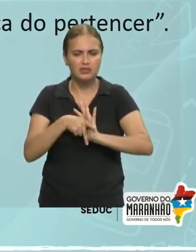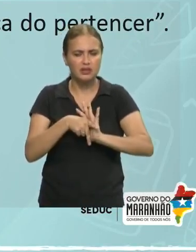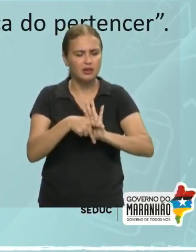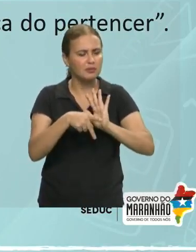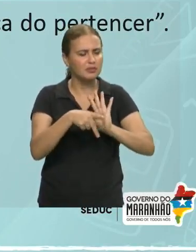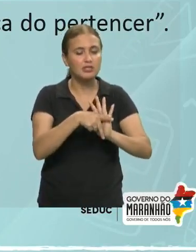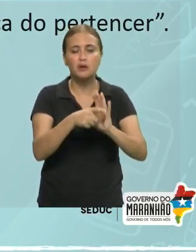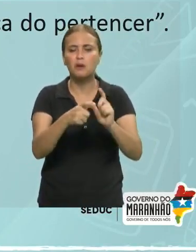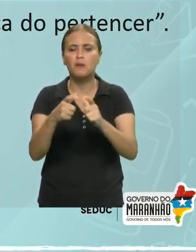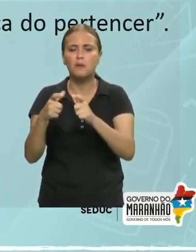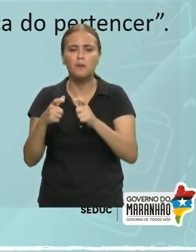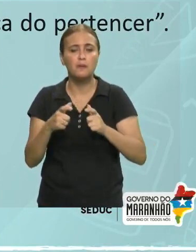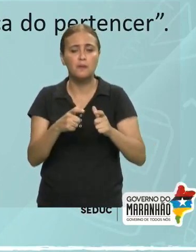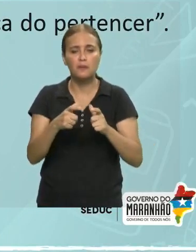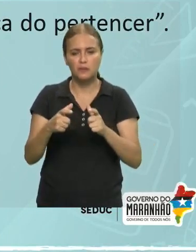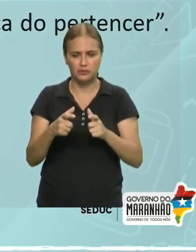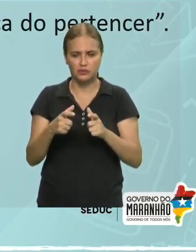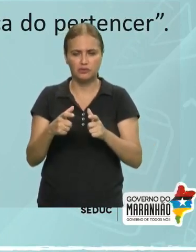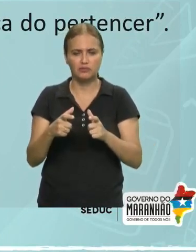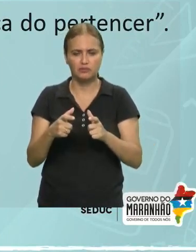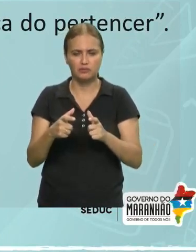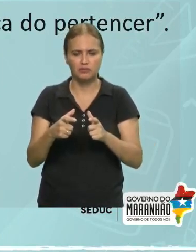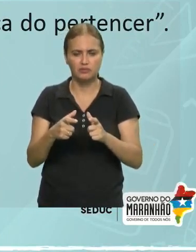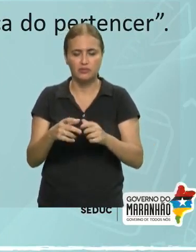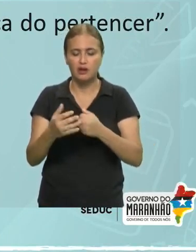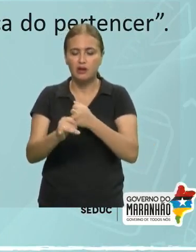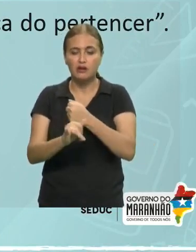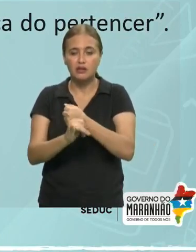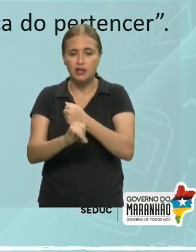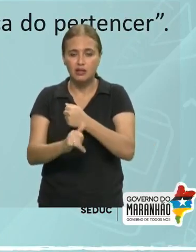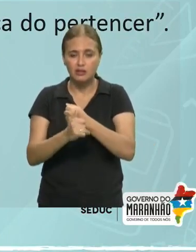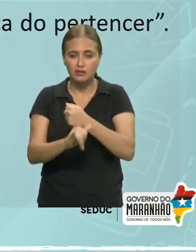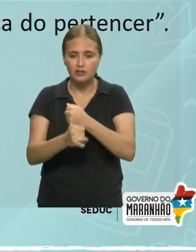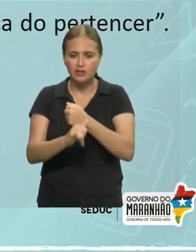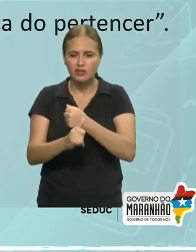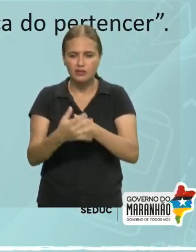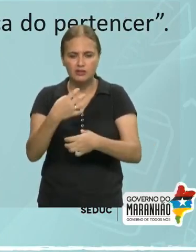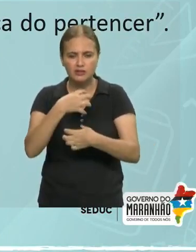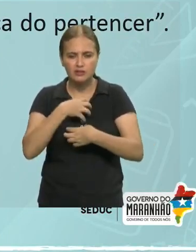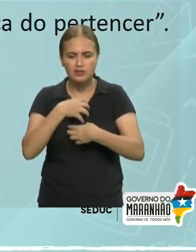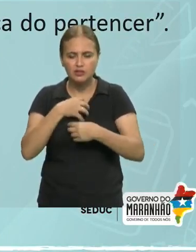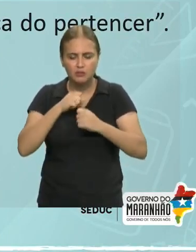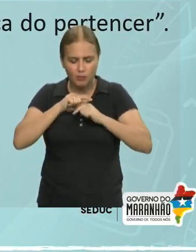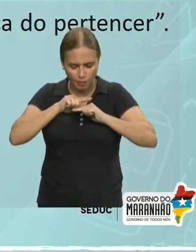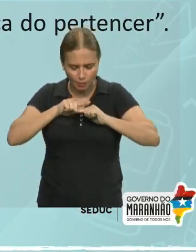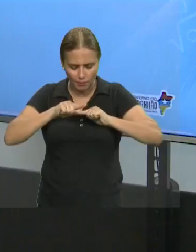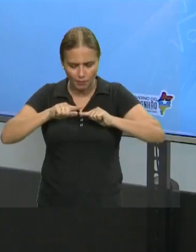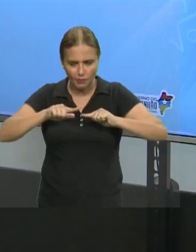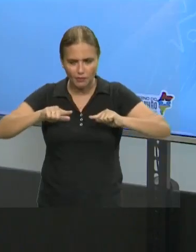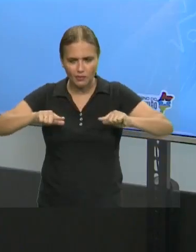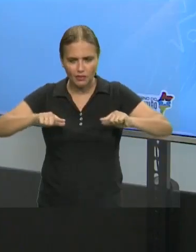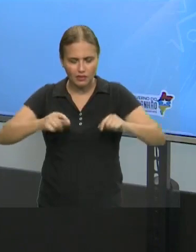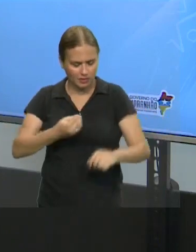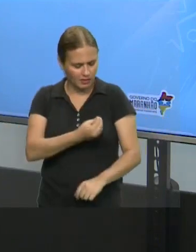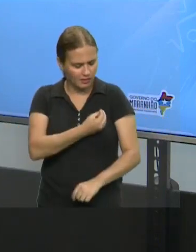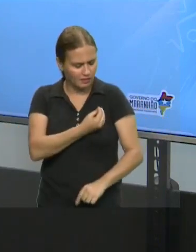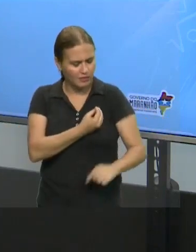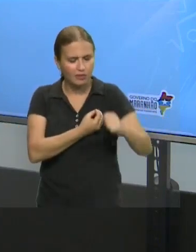todo, na crônica dela, ela fala dessa sensação de vazio, dessa sensação de não